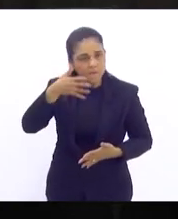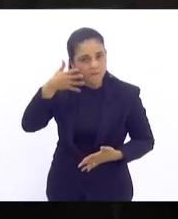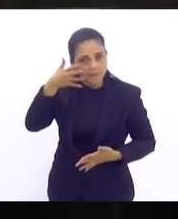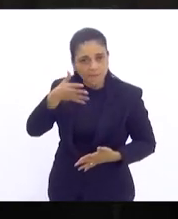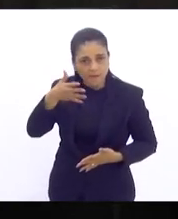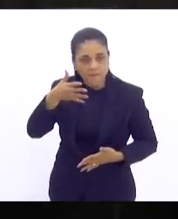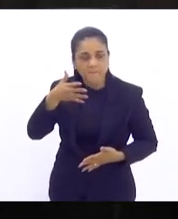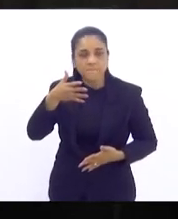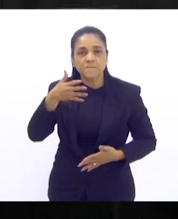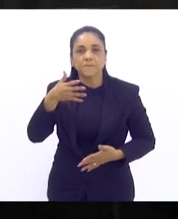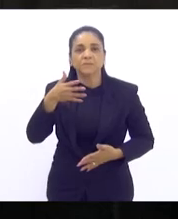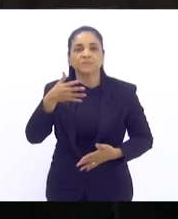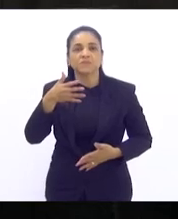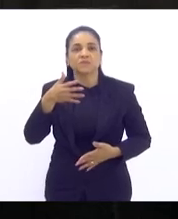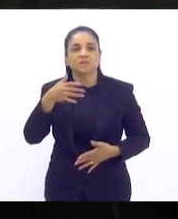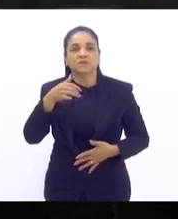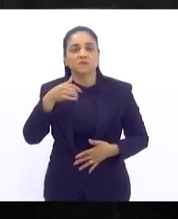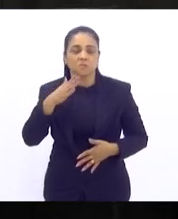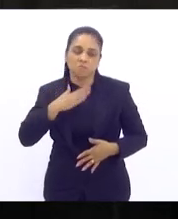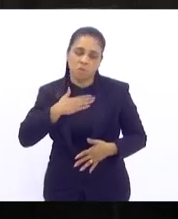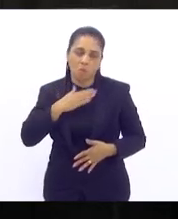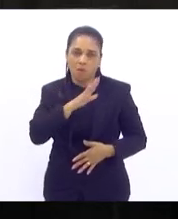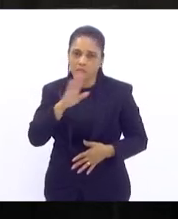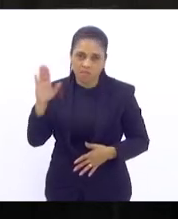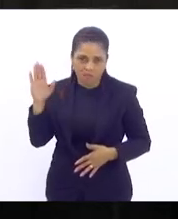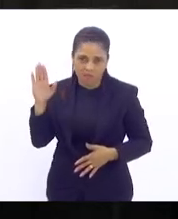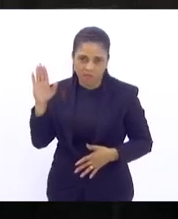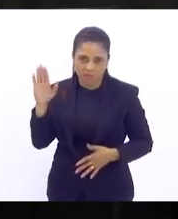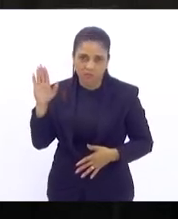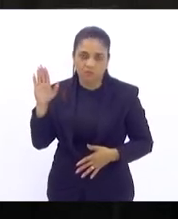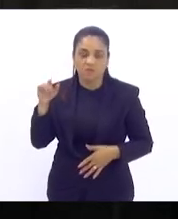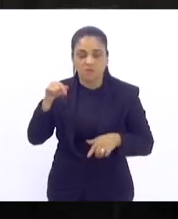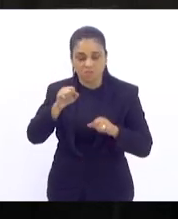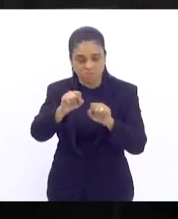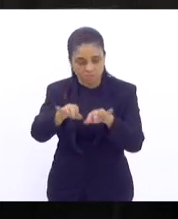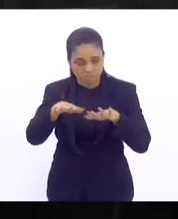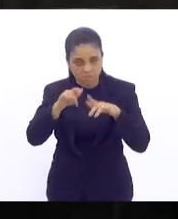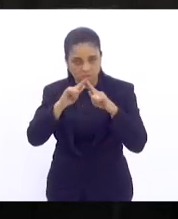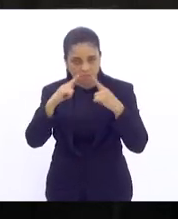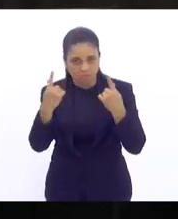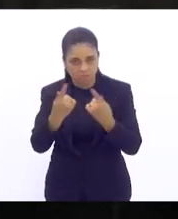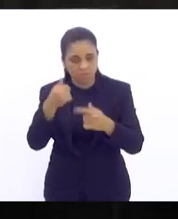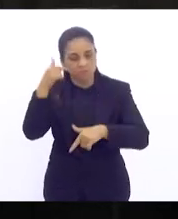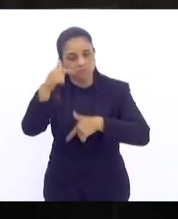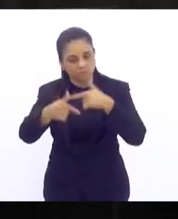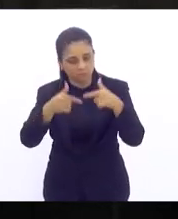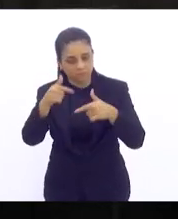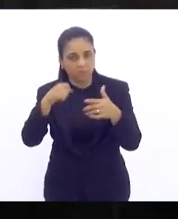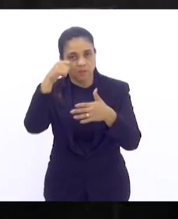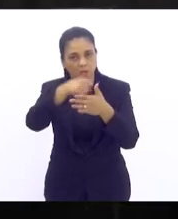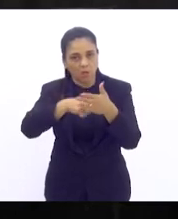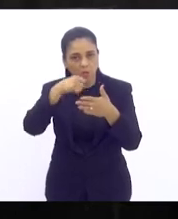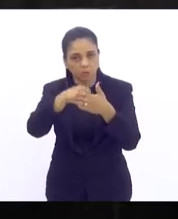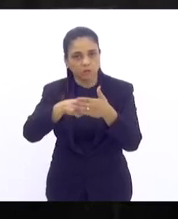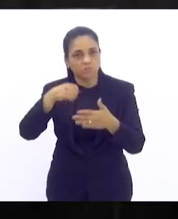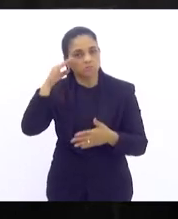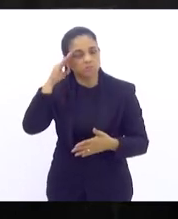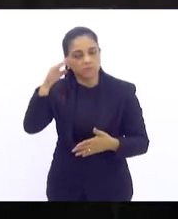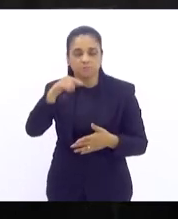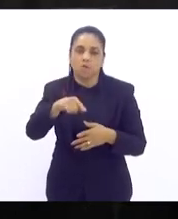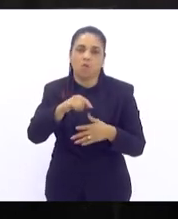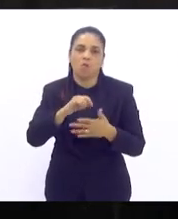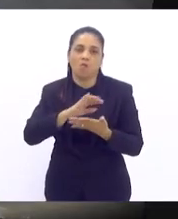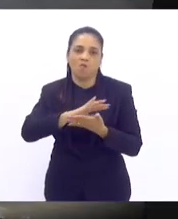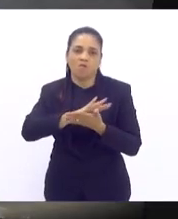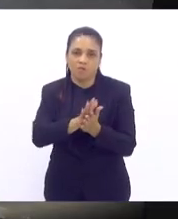que não só o meu mandato mas essa casa estará a serviço desta luta que é fundamental muito obrigado